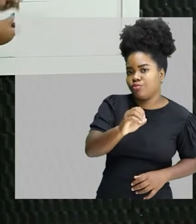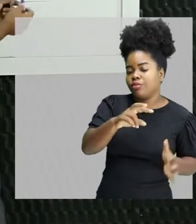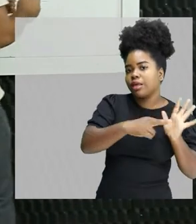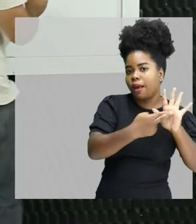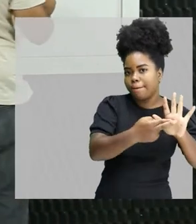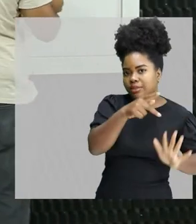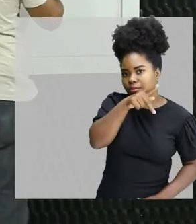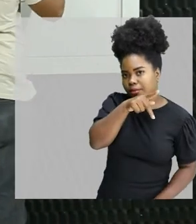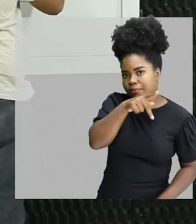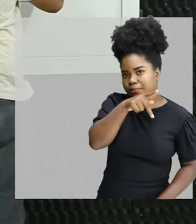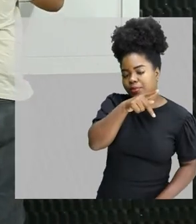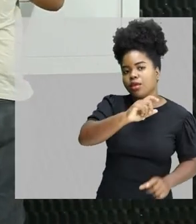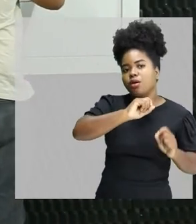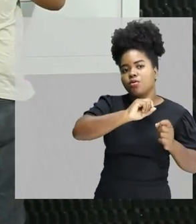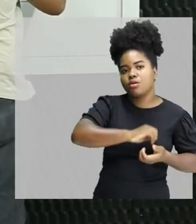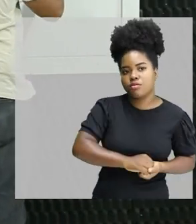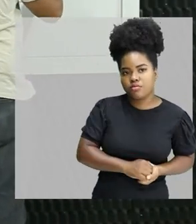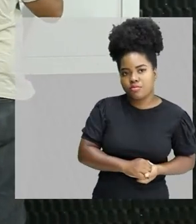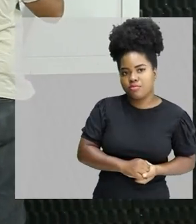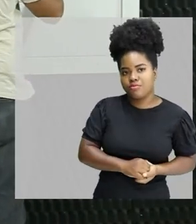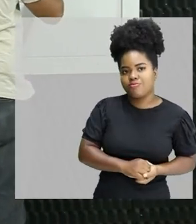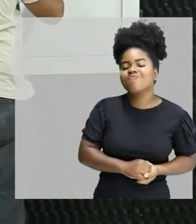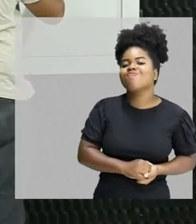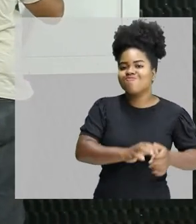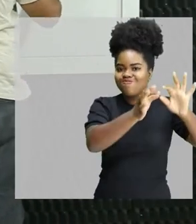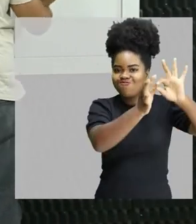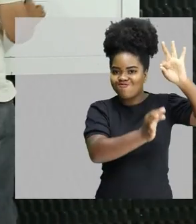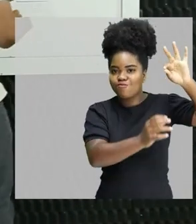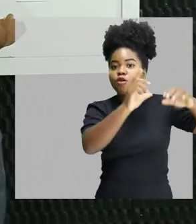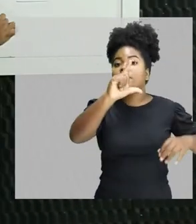constante? Esse comprimento de onda eu vou ter que diminuir.